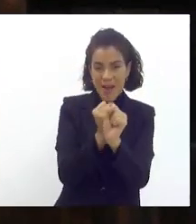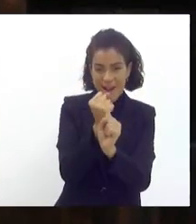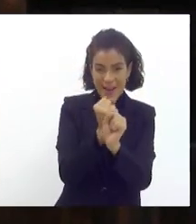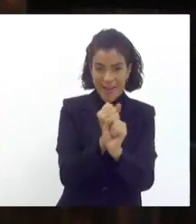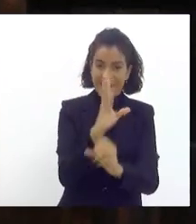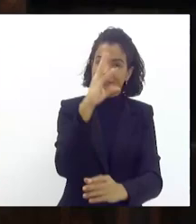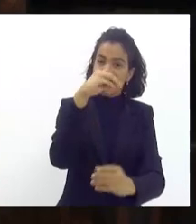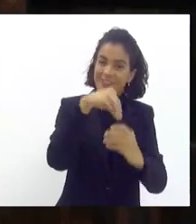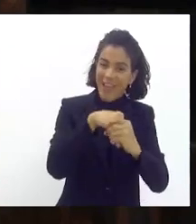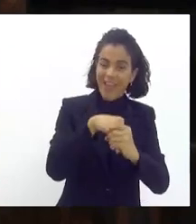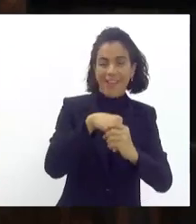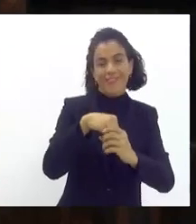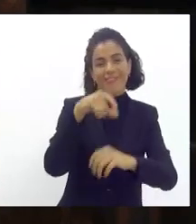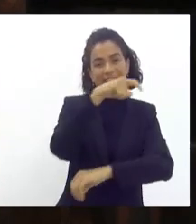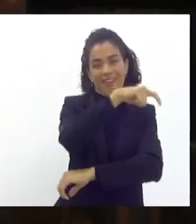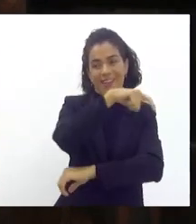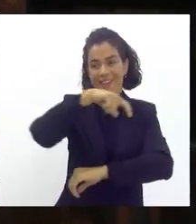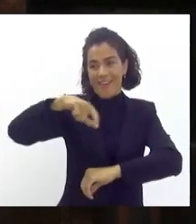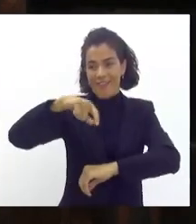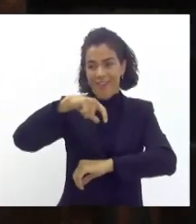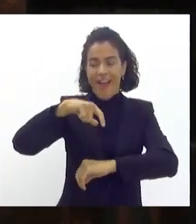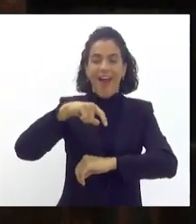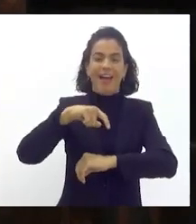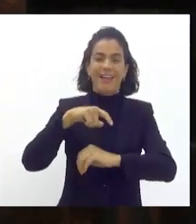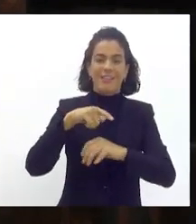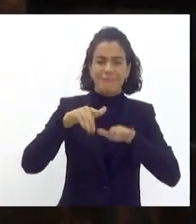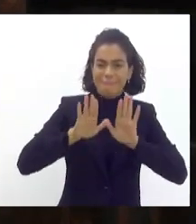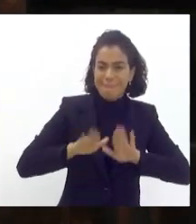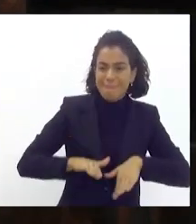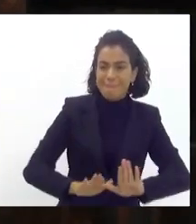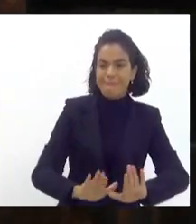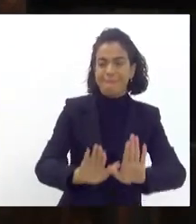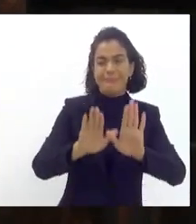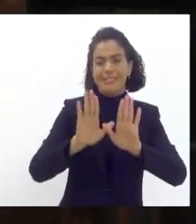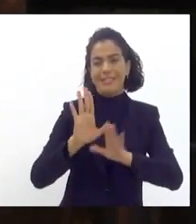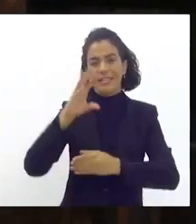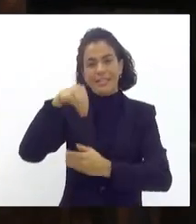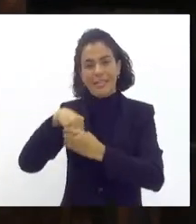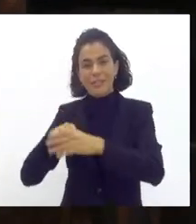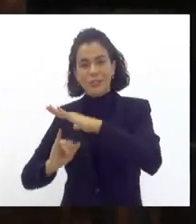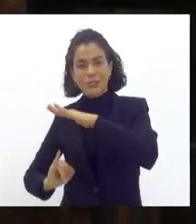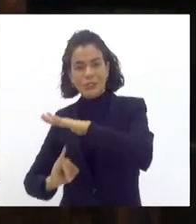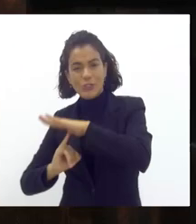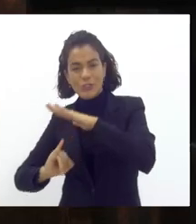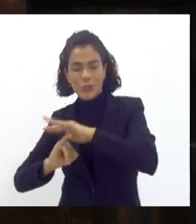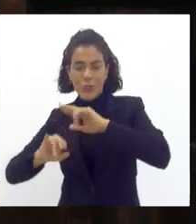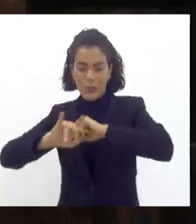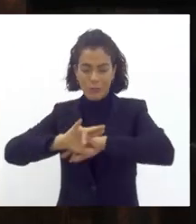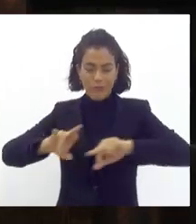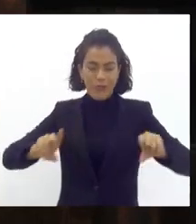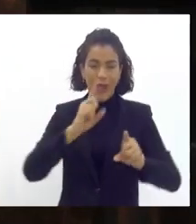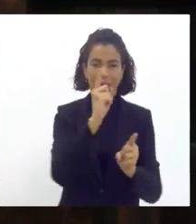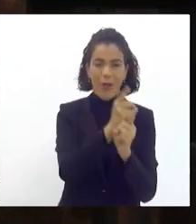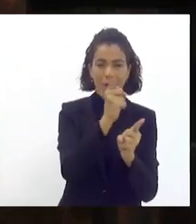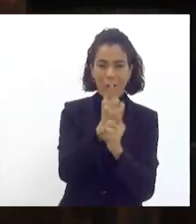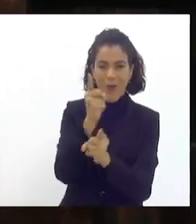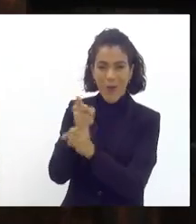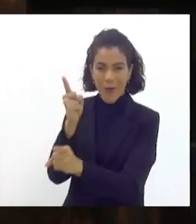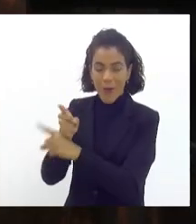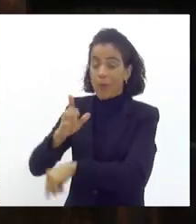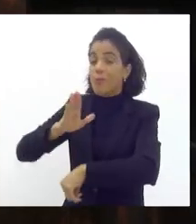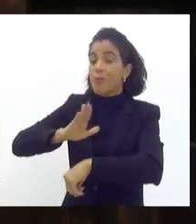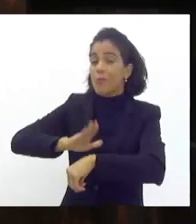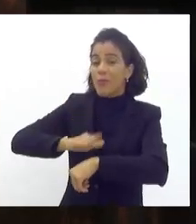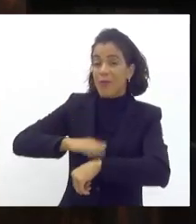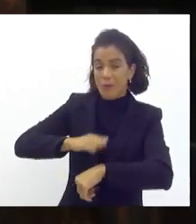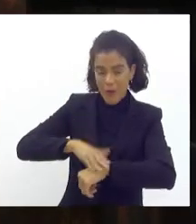quadra dentro de cada comunidade dentro de cada instituto em cada encontro que as nossas escolas realizam em cada momento